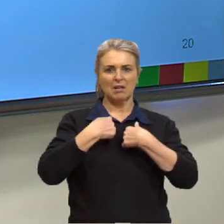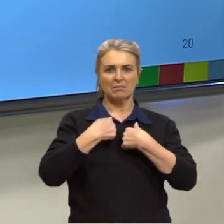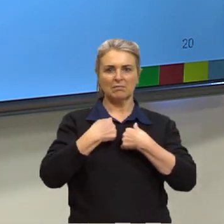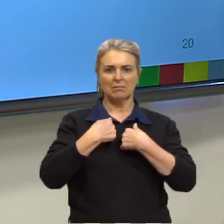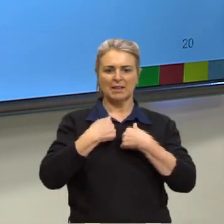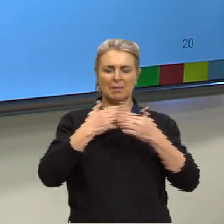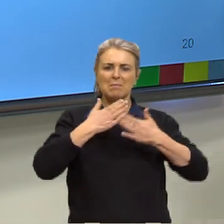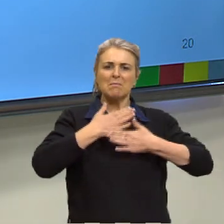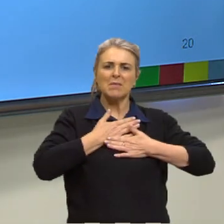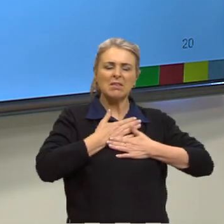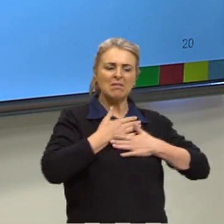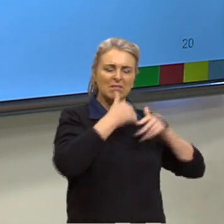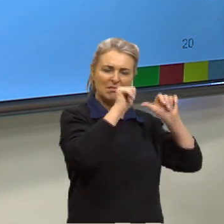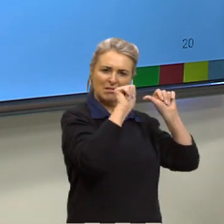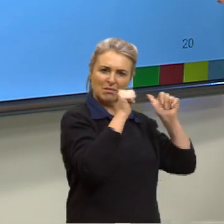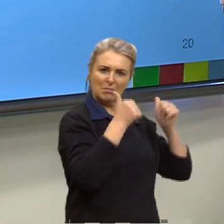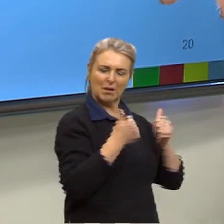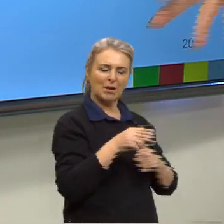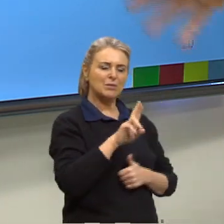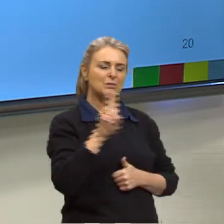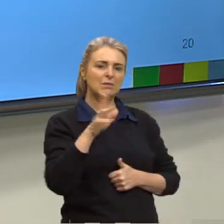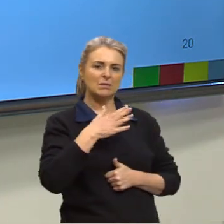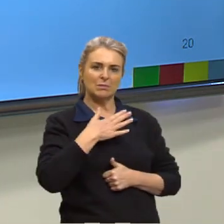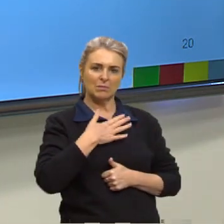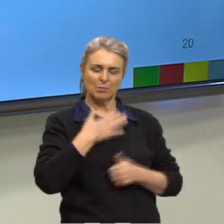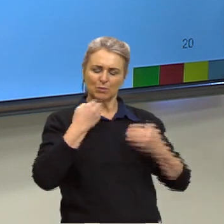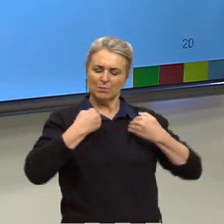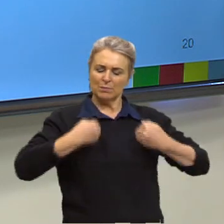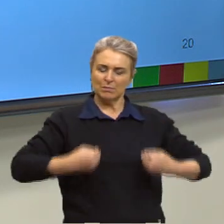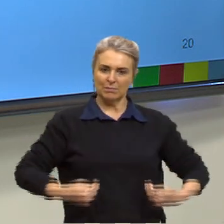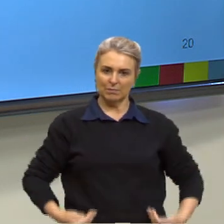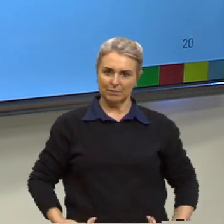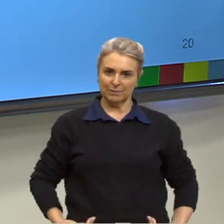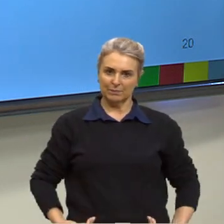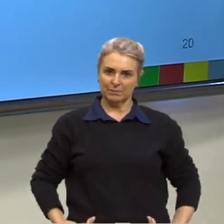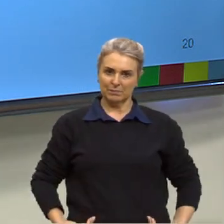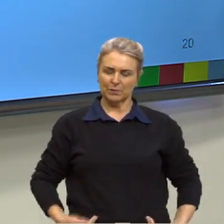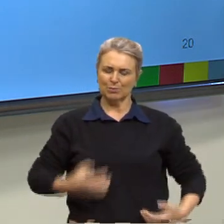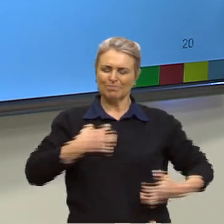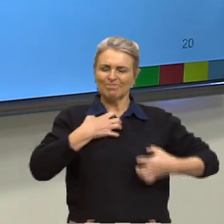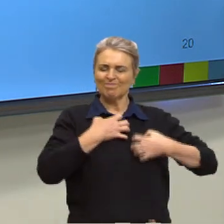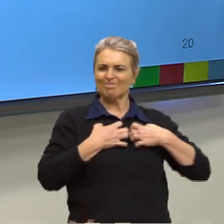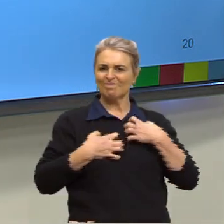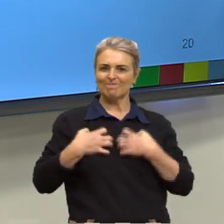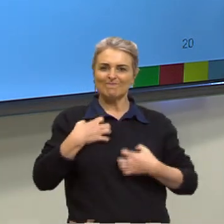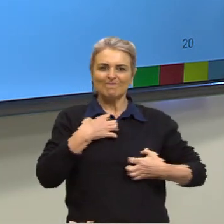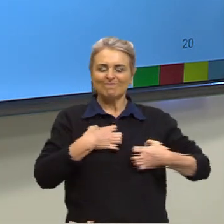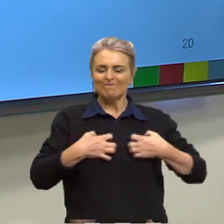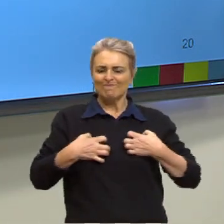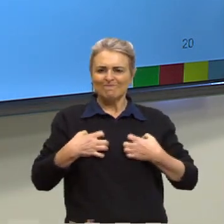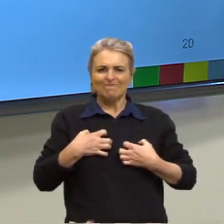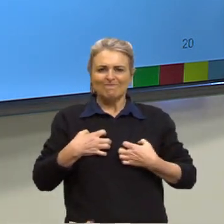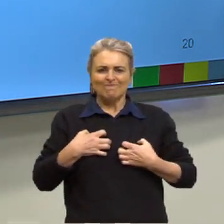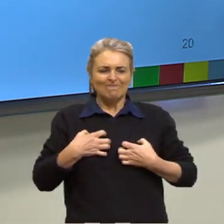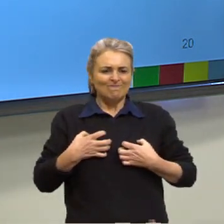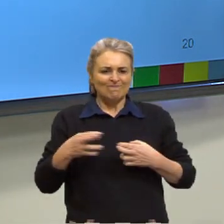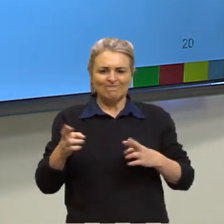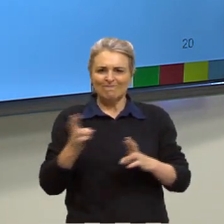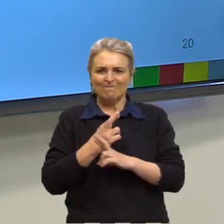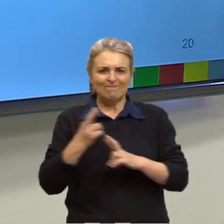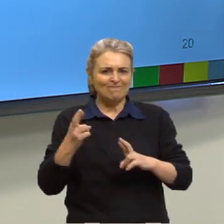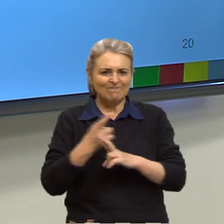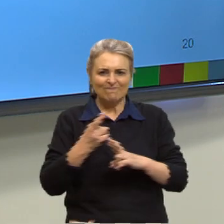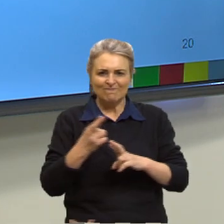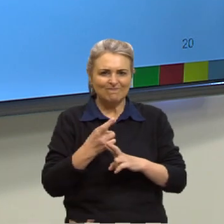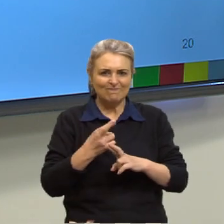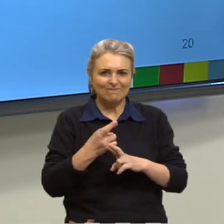minha imagem, do meu nome e do meu corpo? Então, essas são as inquietações com relação a essa autoimagem. O